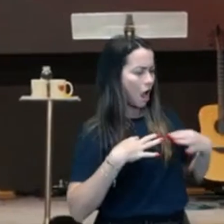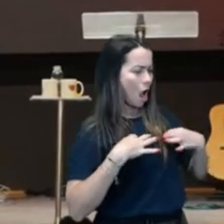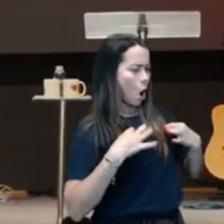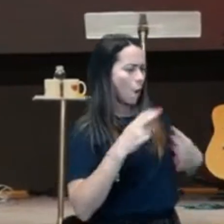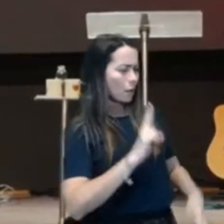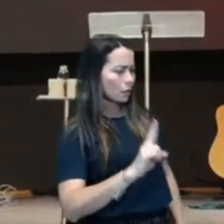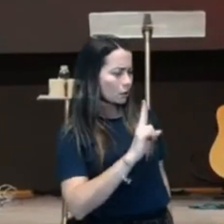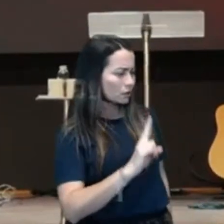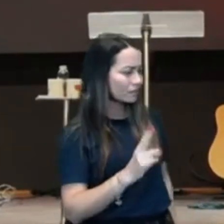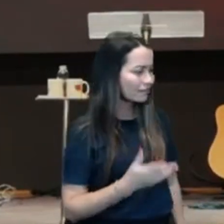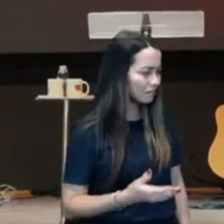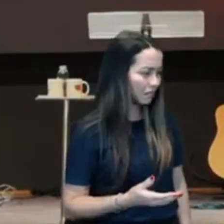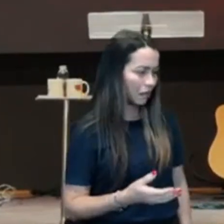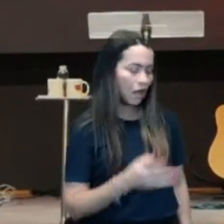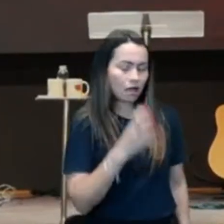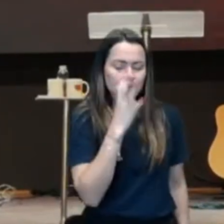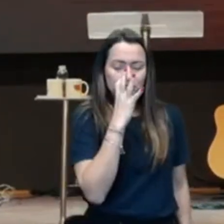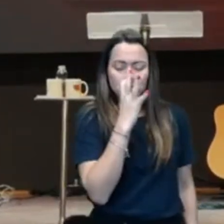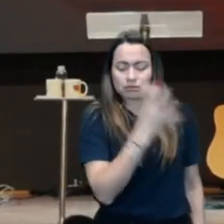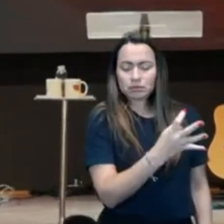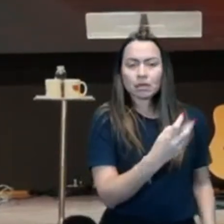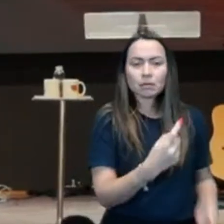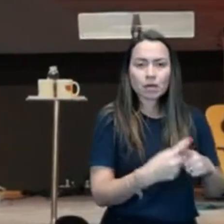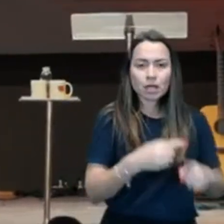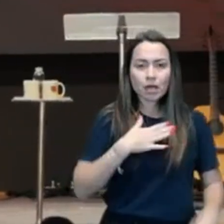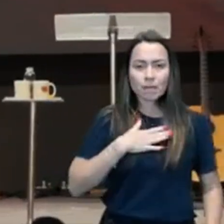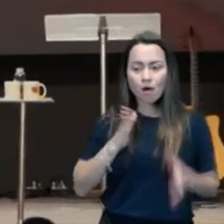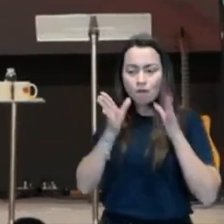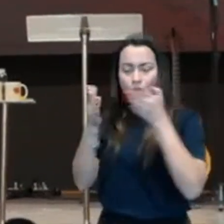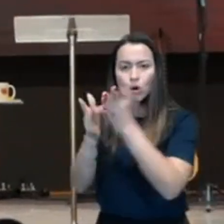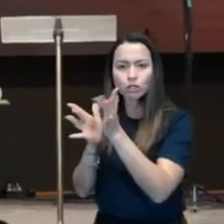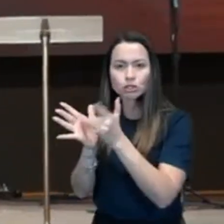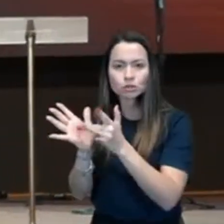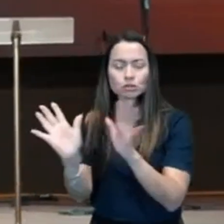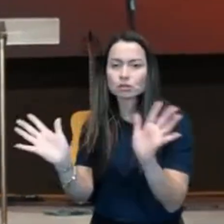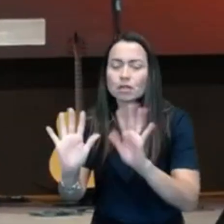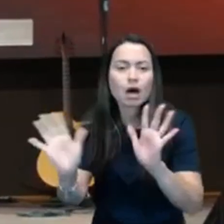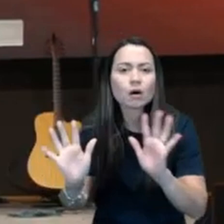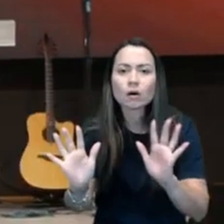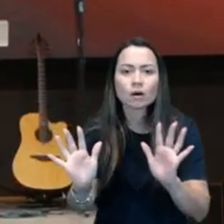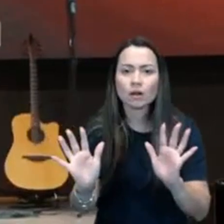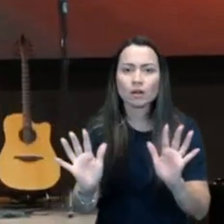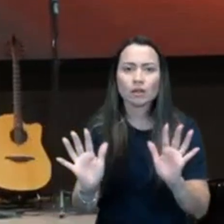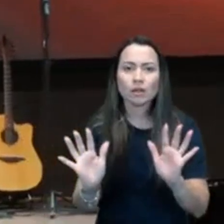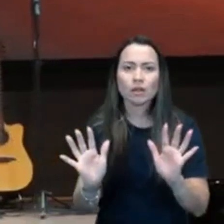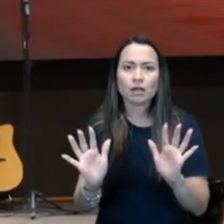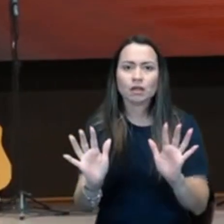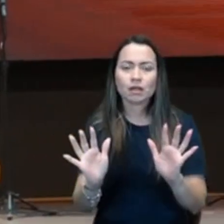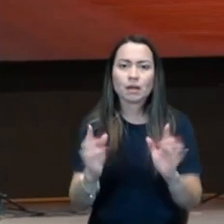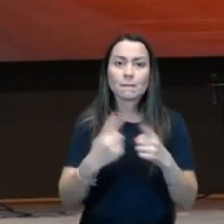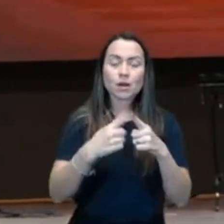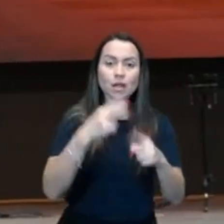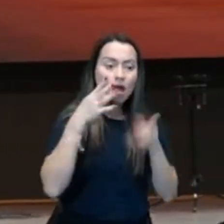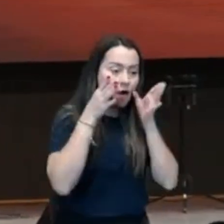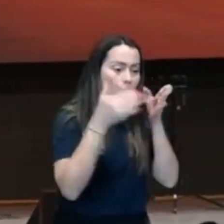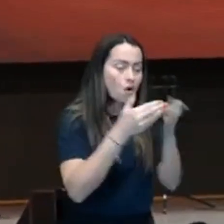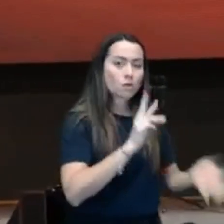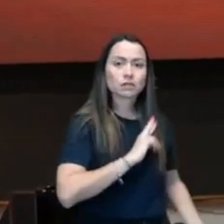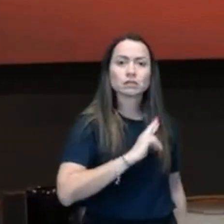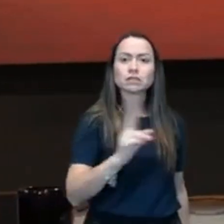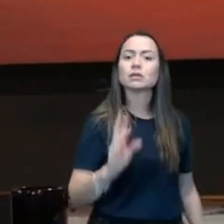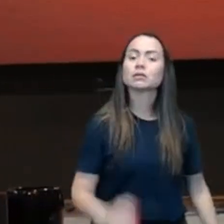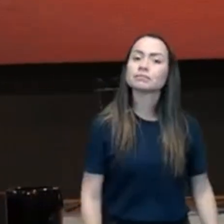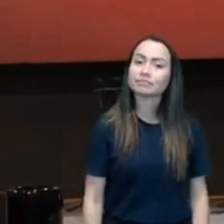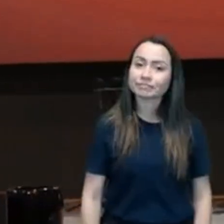está em Jesus, está na religião que eu estou. Eu boto pessoas no inferno, porque não pensam igual a eu, porque eu uso uma roupa diferente da minha,